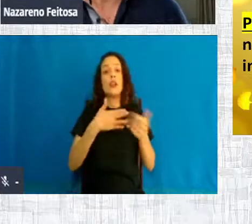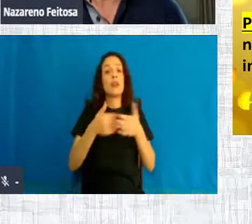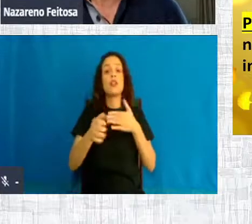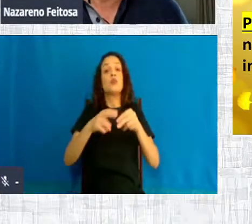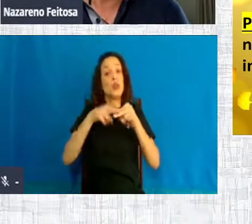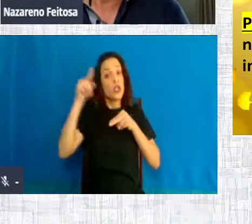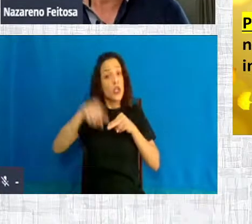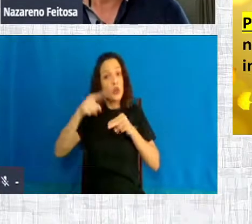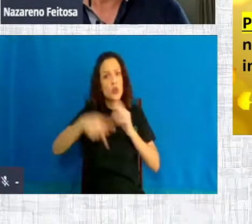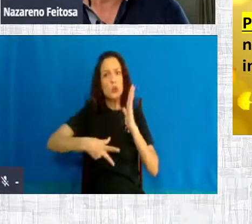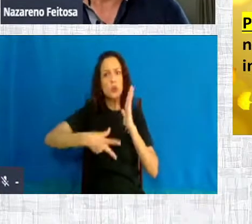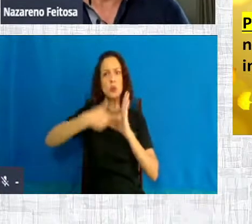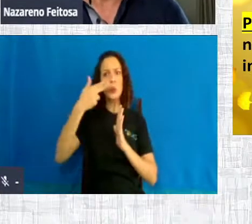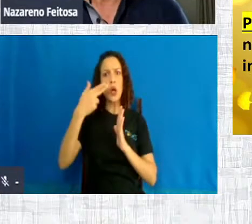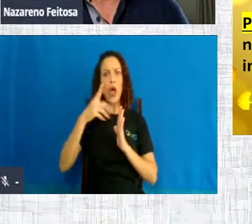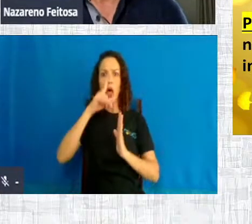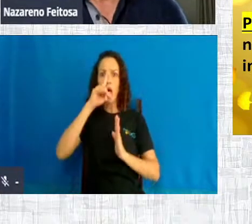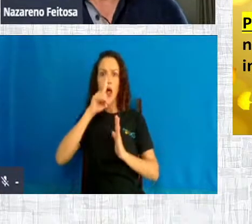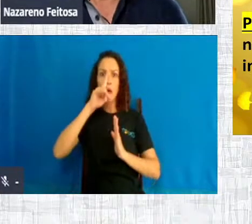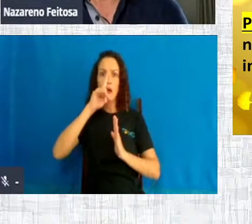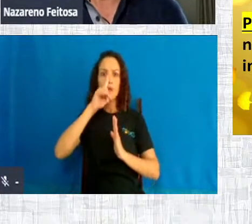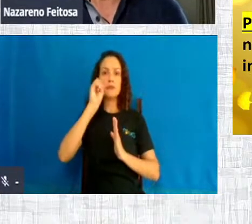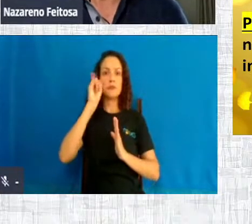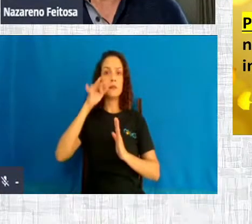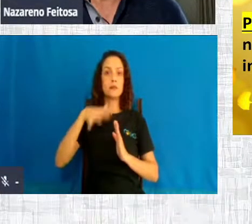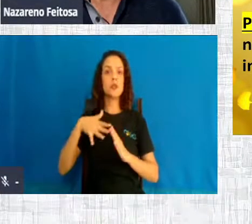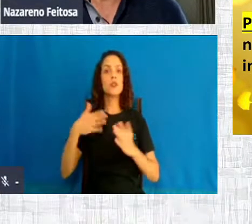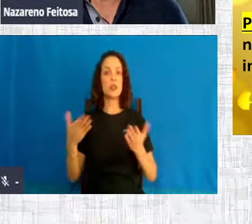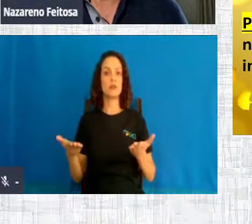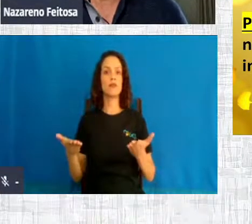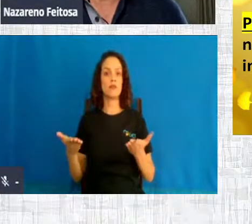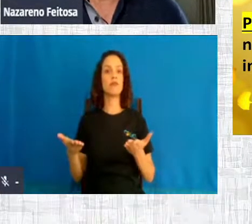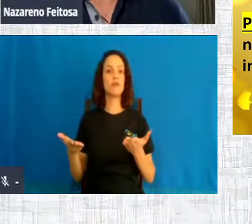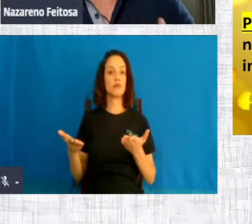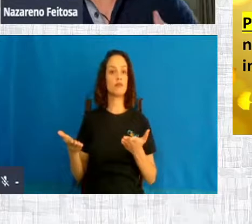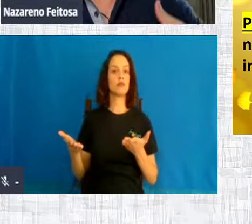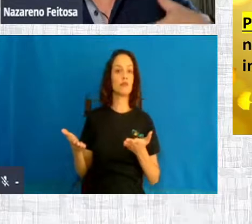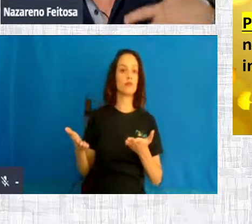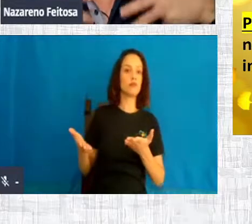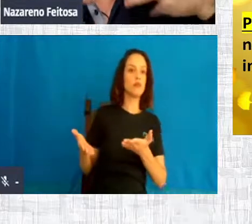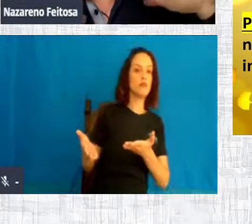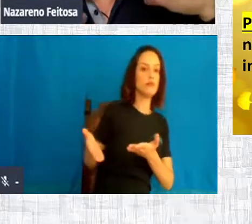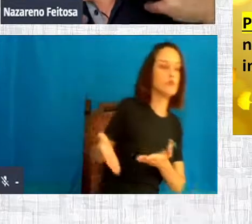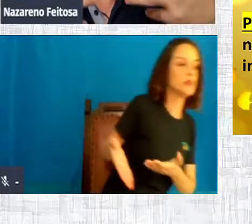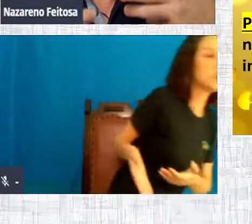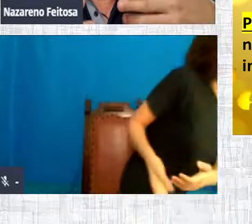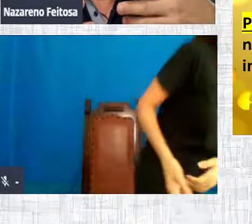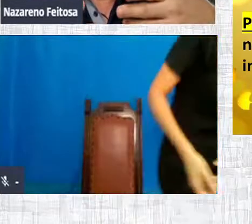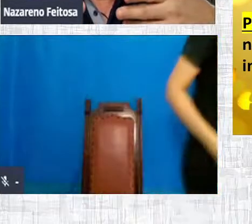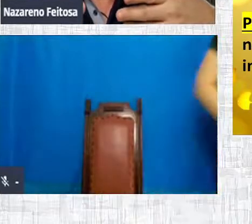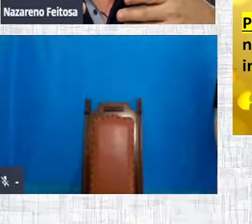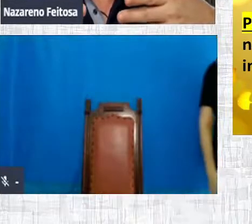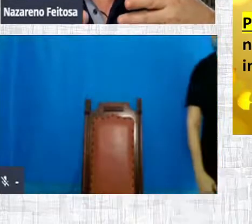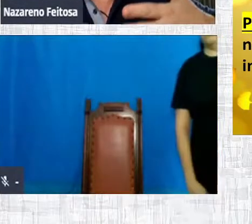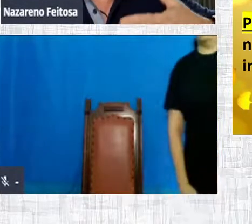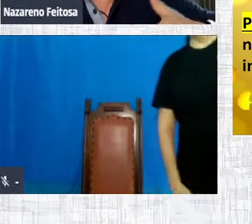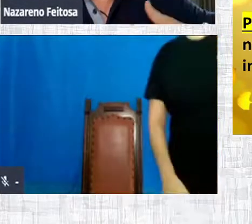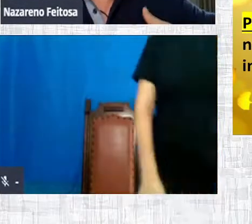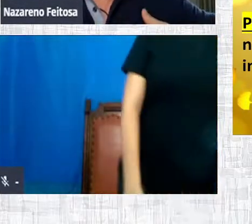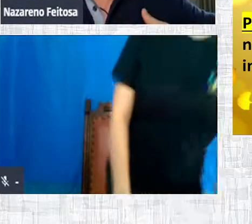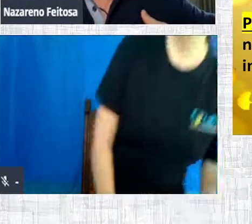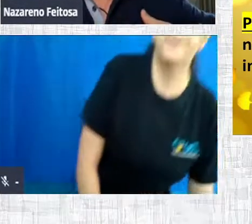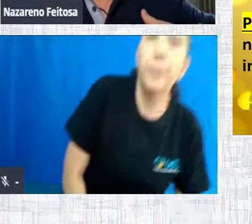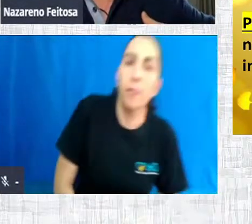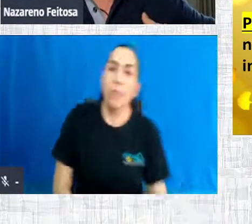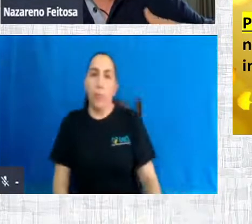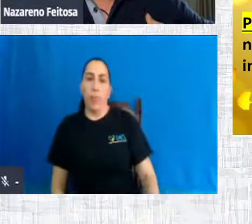risco, de grave risco, não é? E também a gente precisa saber que é levar a gestação até o fim, quando a gente faz